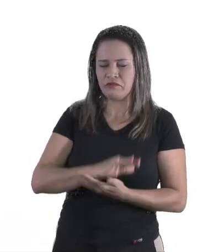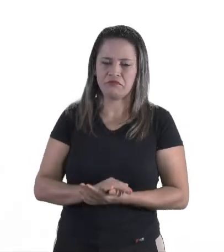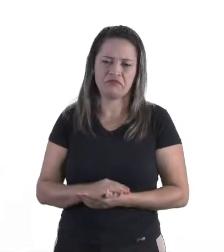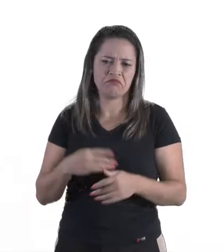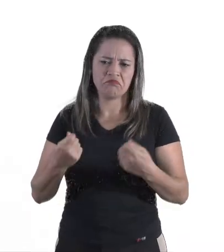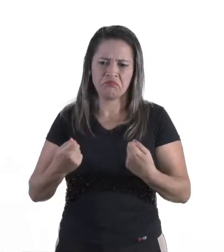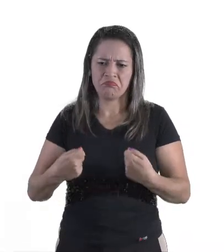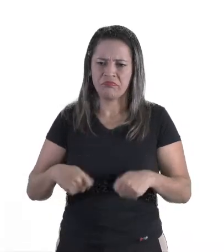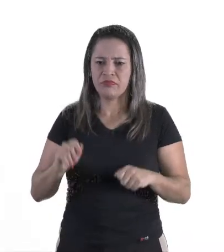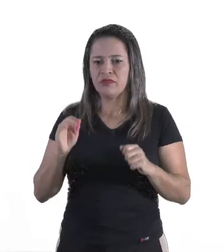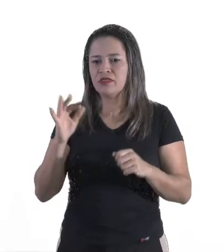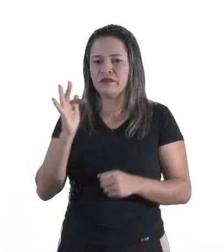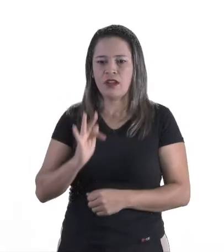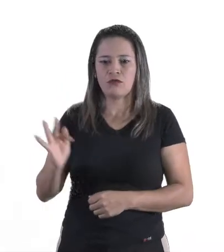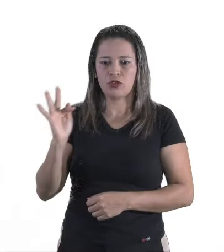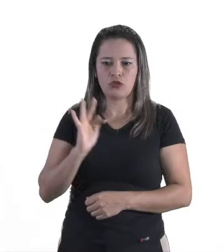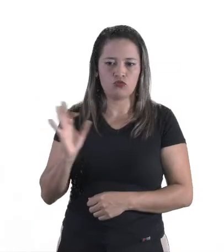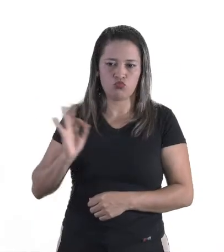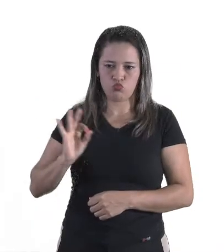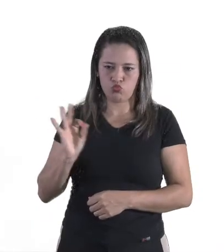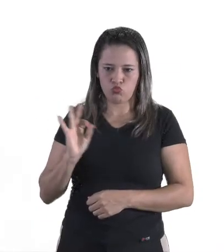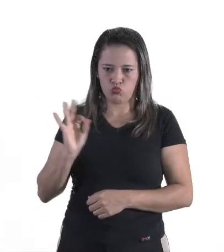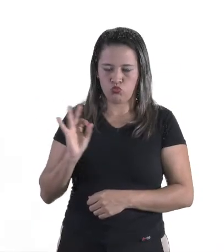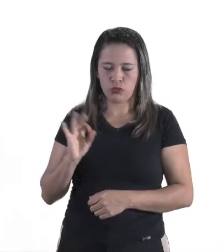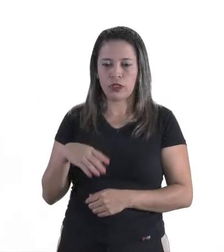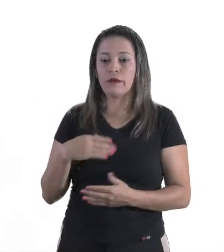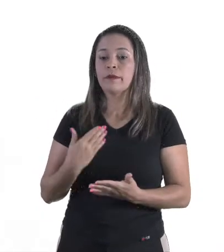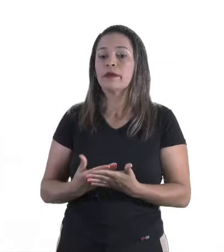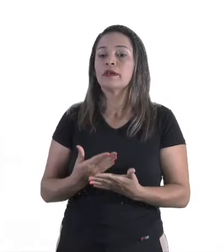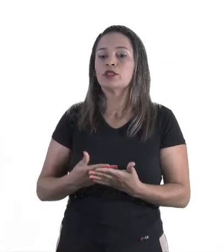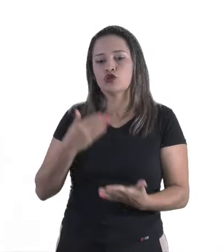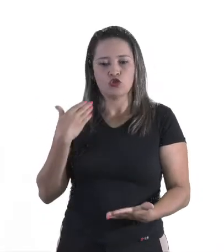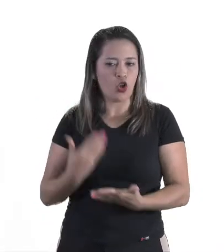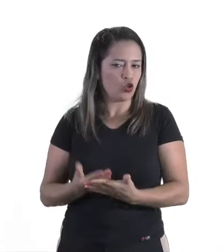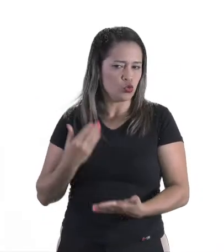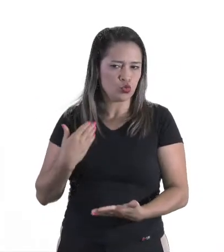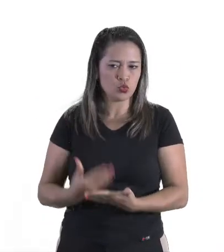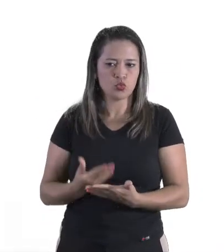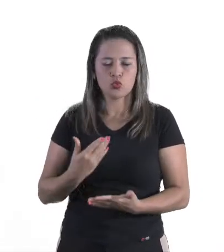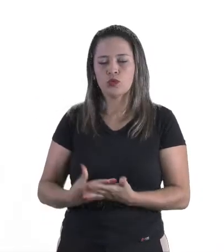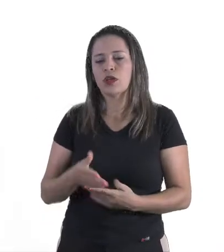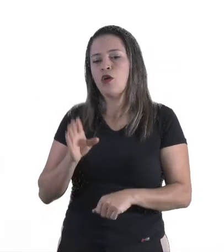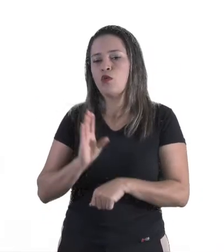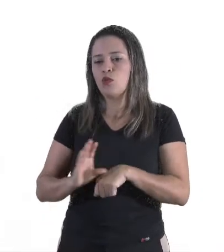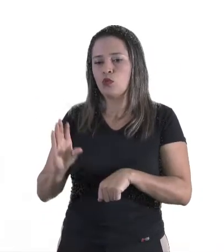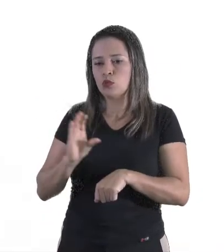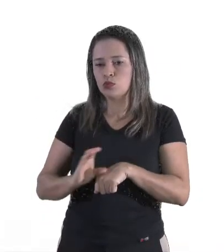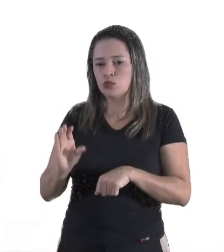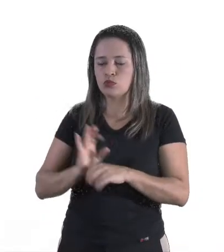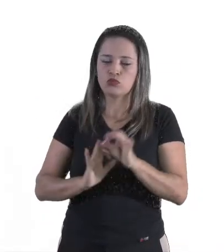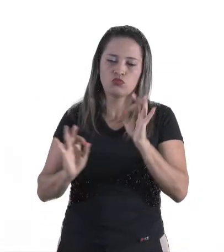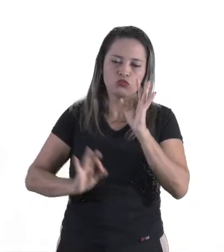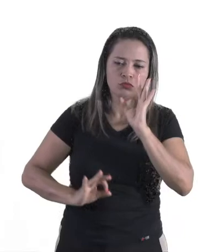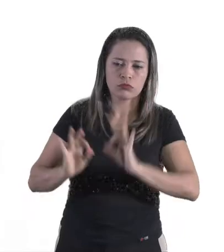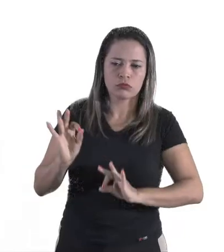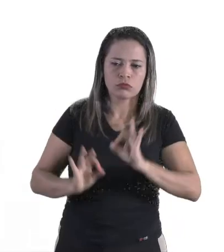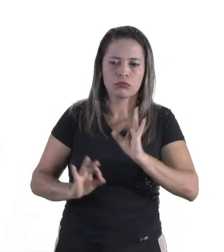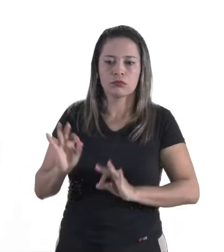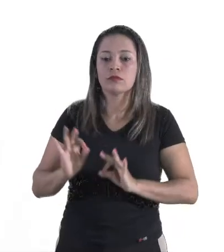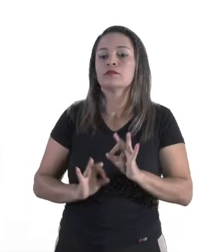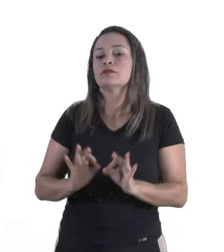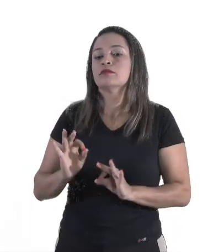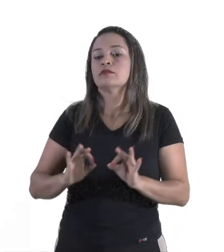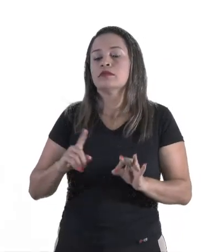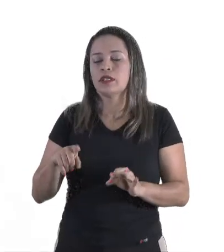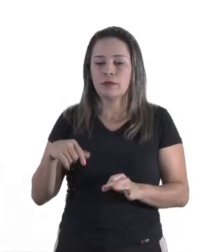precisaram fazer uma faculdade. O que eles precisaram fazer? Estudar, fazer um curso, se prepararem para